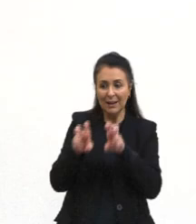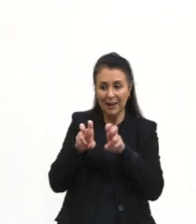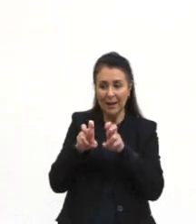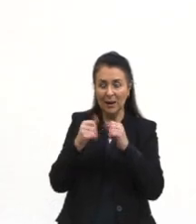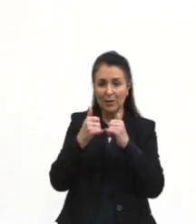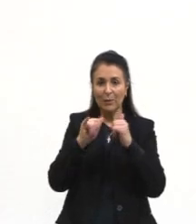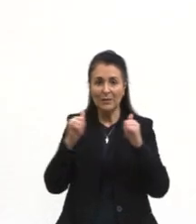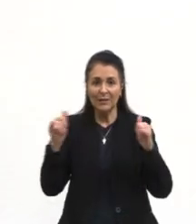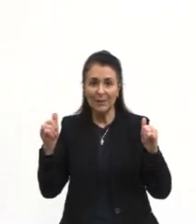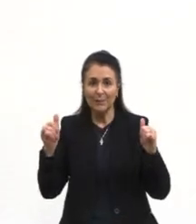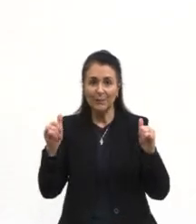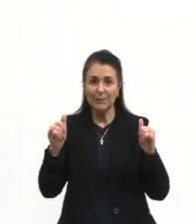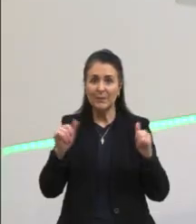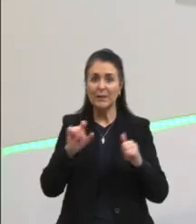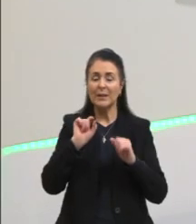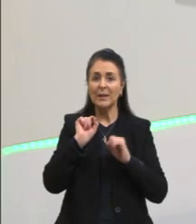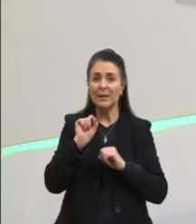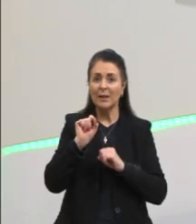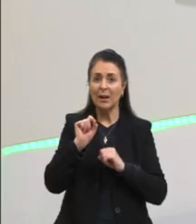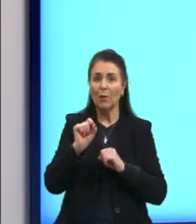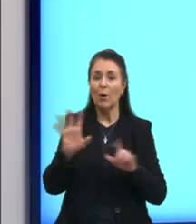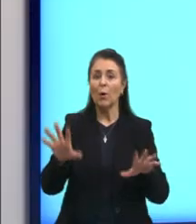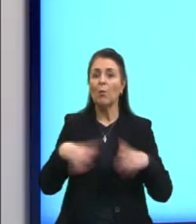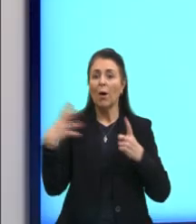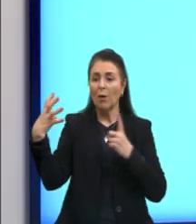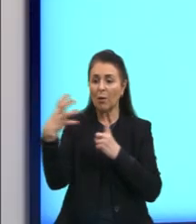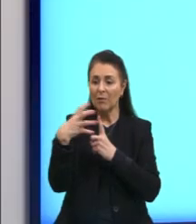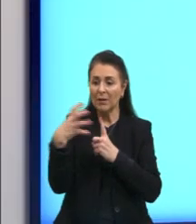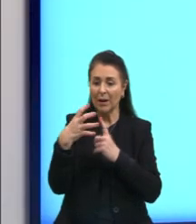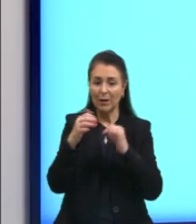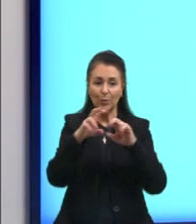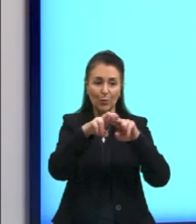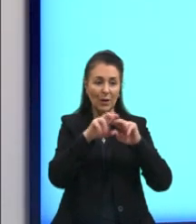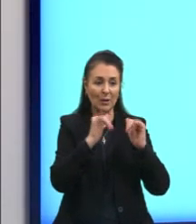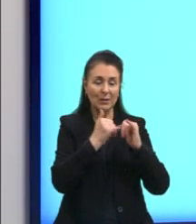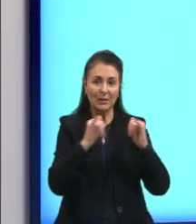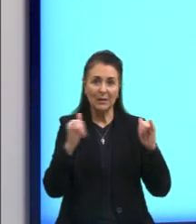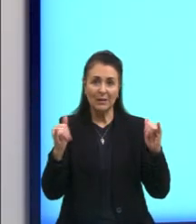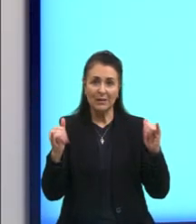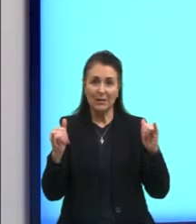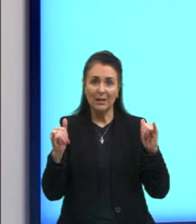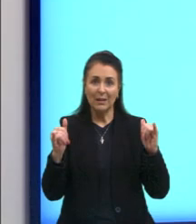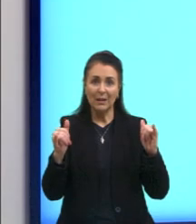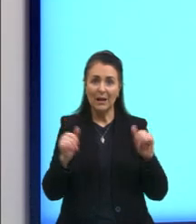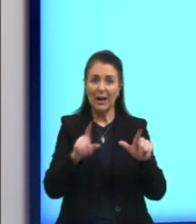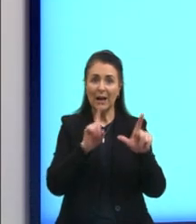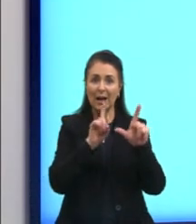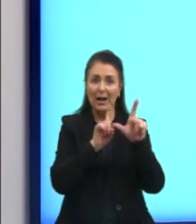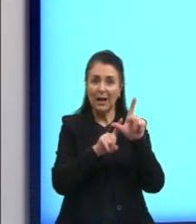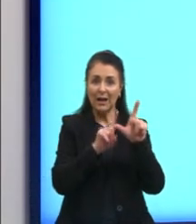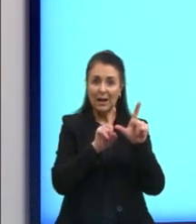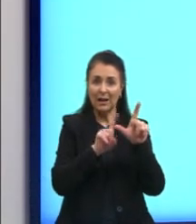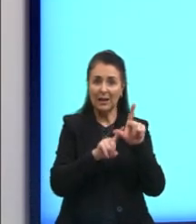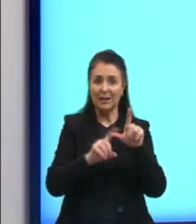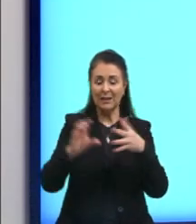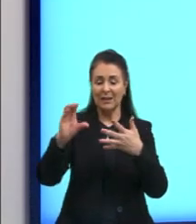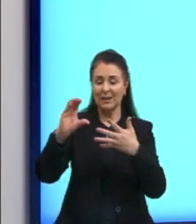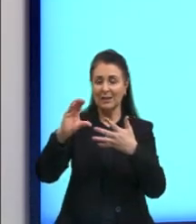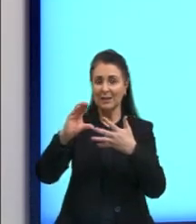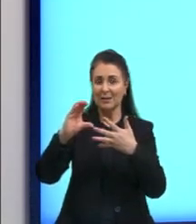o receptor afetado que está relacionado à descarga elétrica? A letra C,